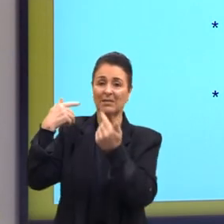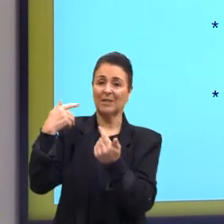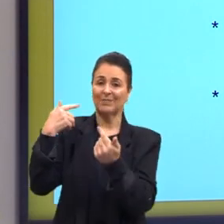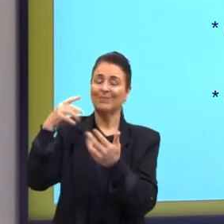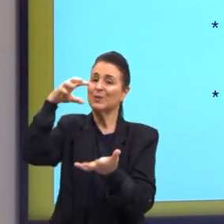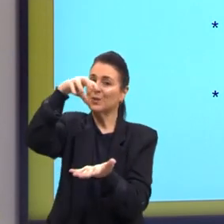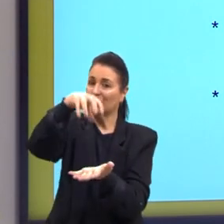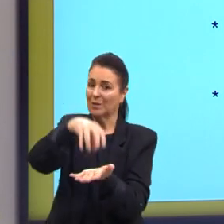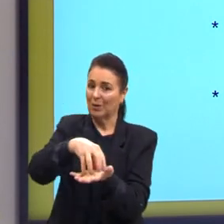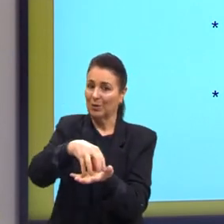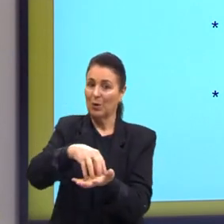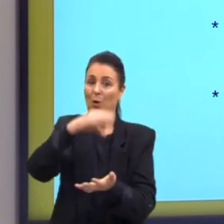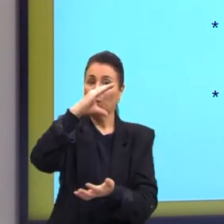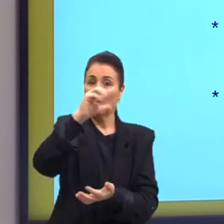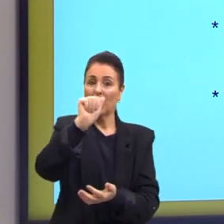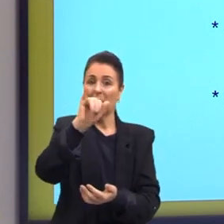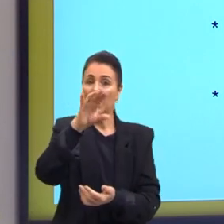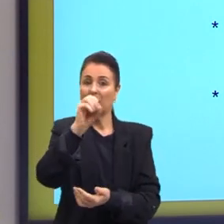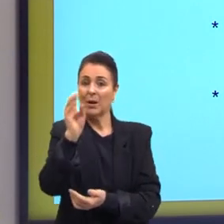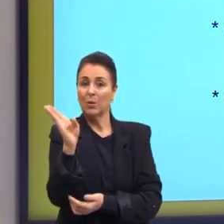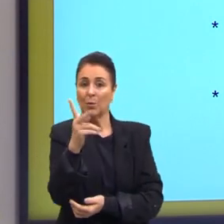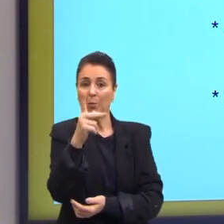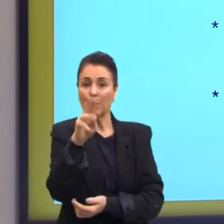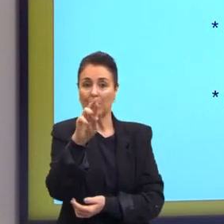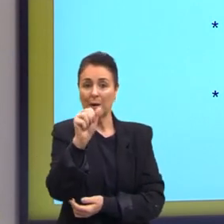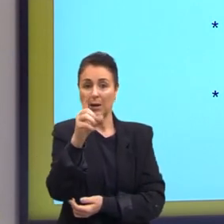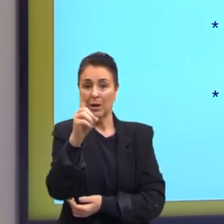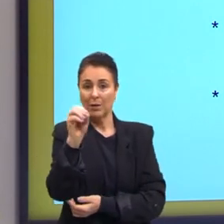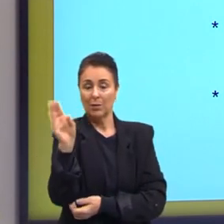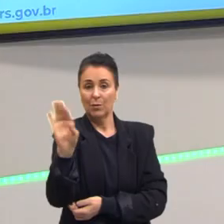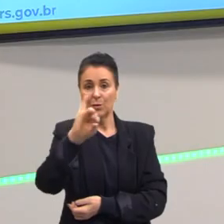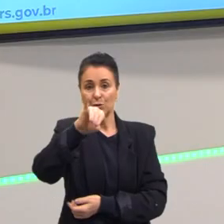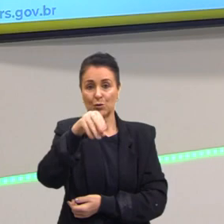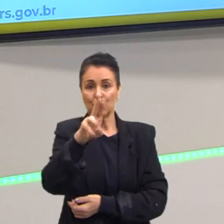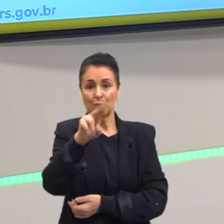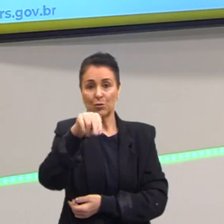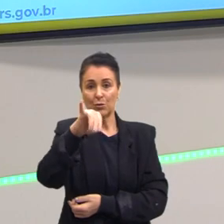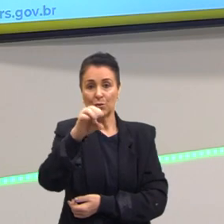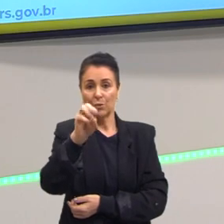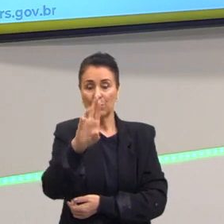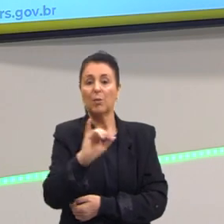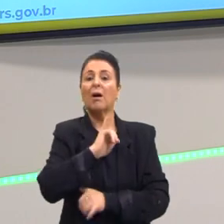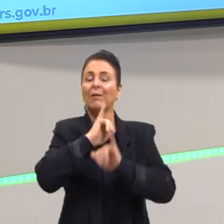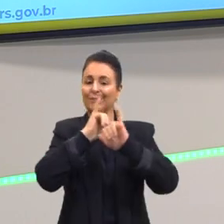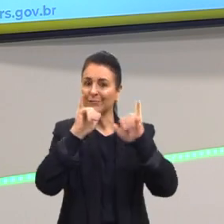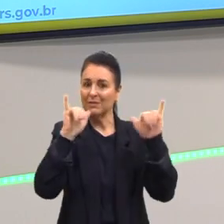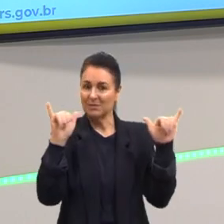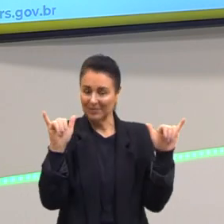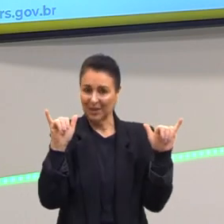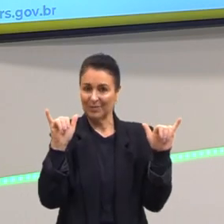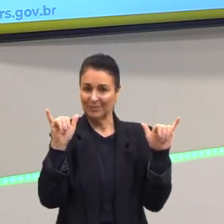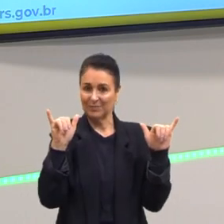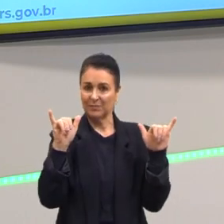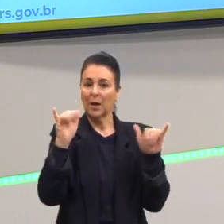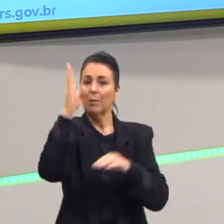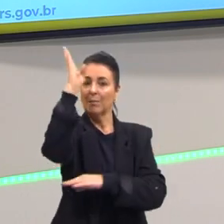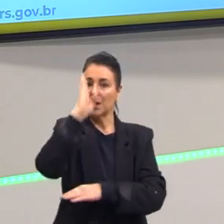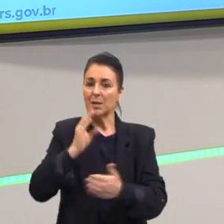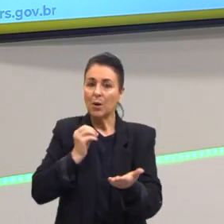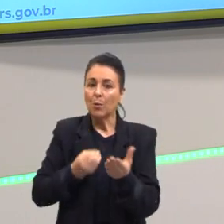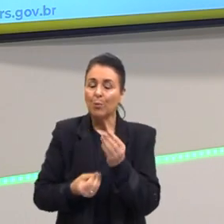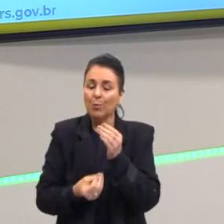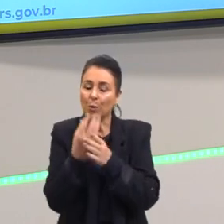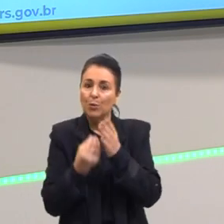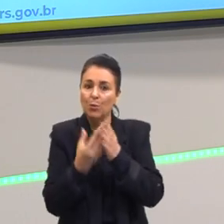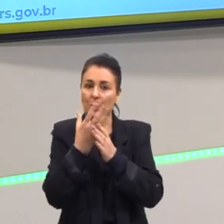Que a colonização brasileira se dá numa perspectiva de abastecer a água exportadora, de abastecer a Europa dos produtos